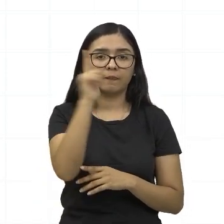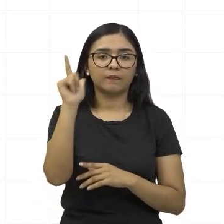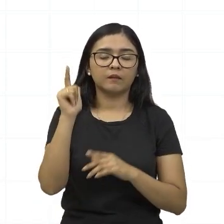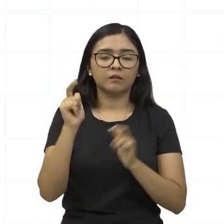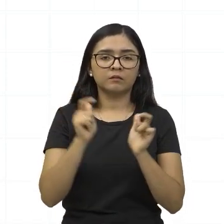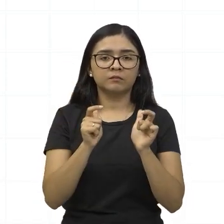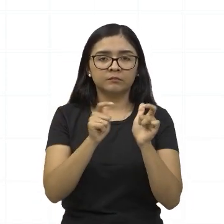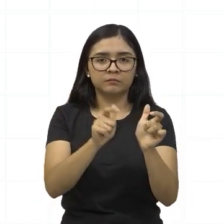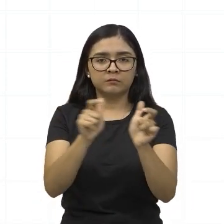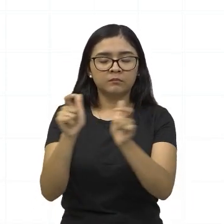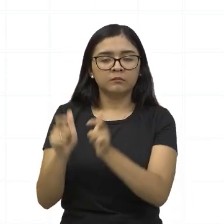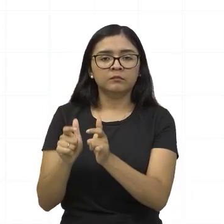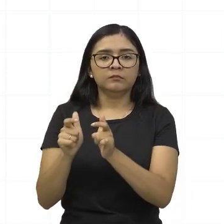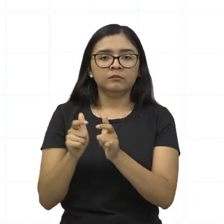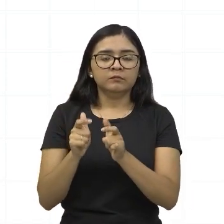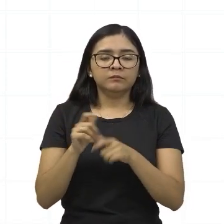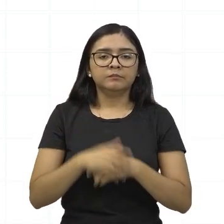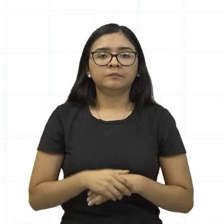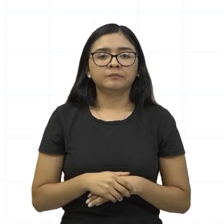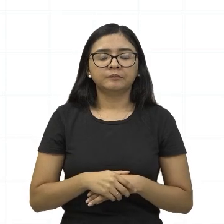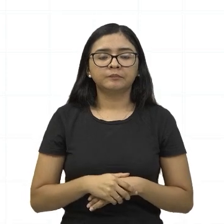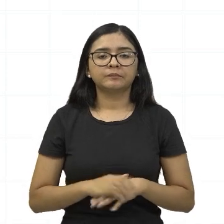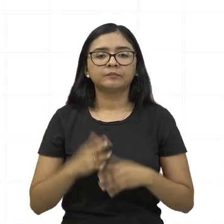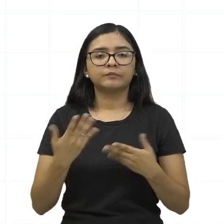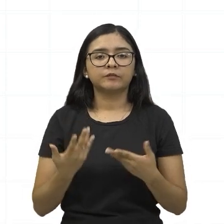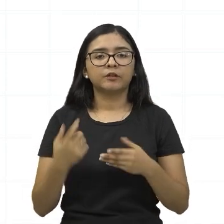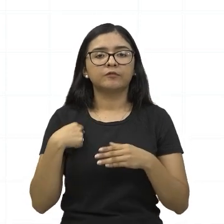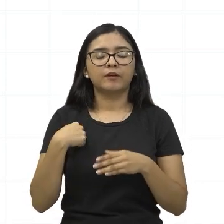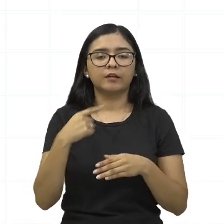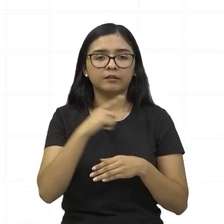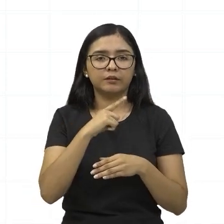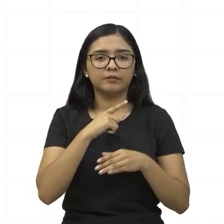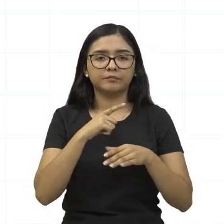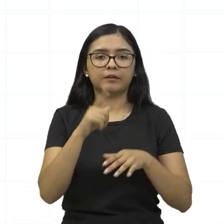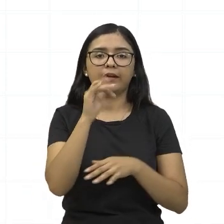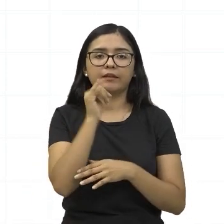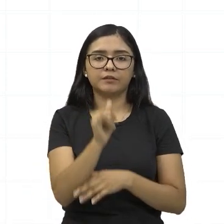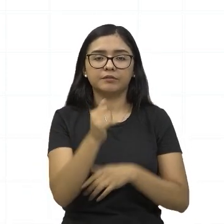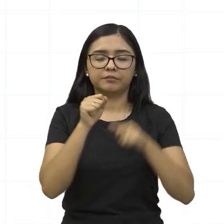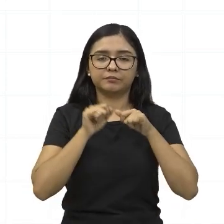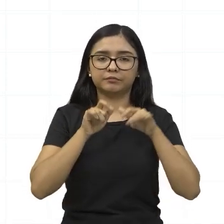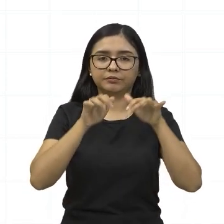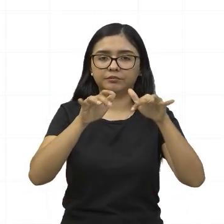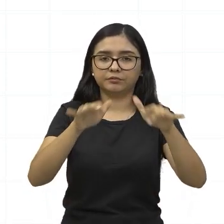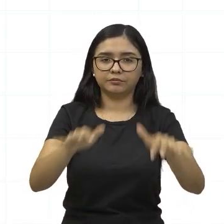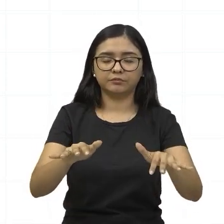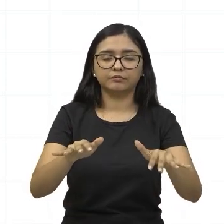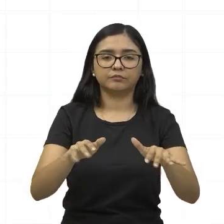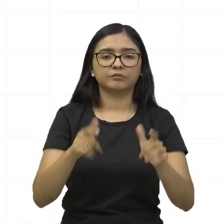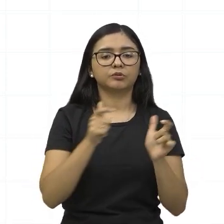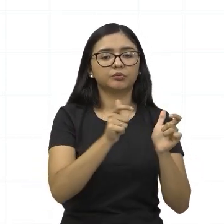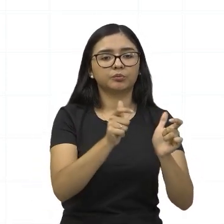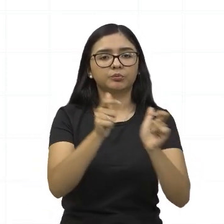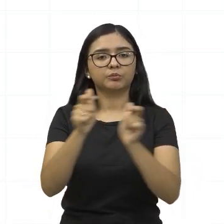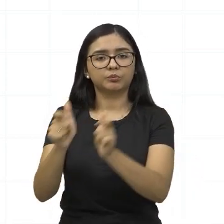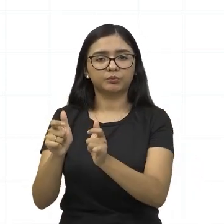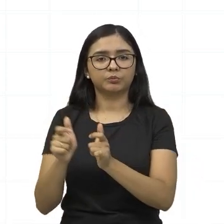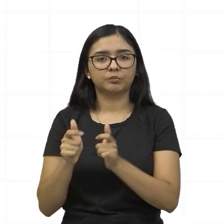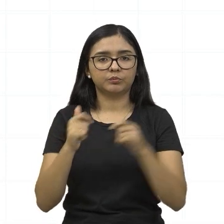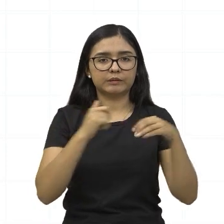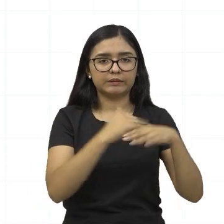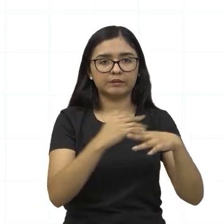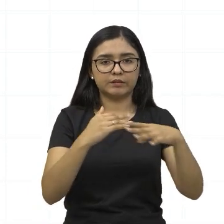regiões, né, e aí vai beneficiar toda aquela rede de cidades que dependem da produção dessa energia